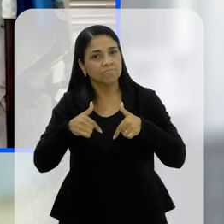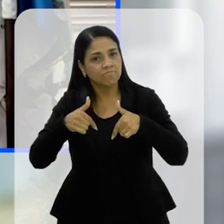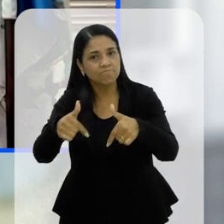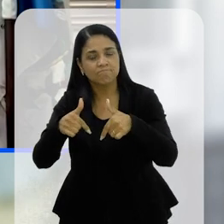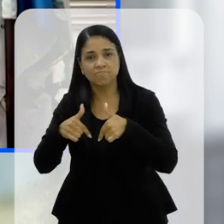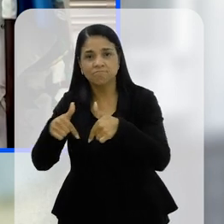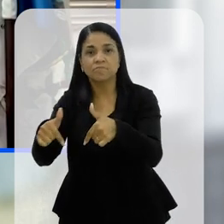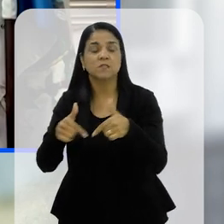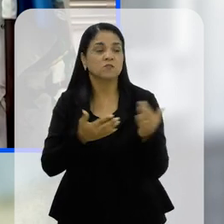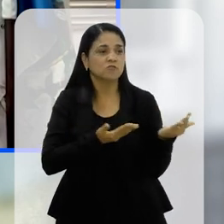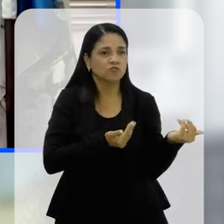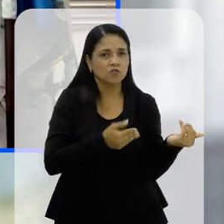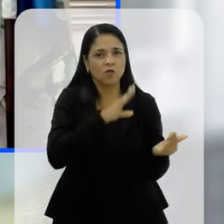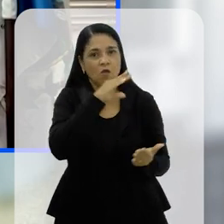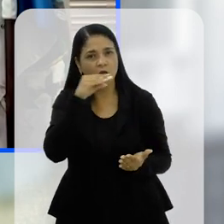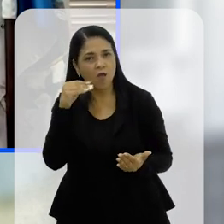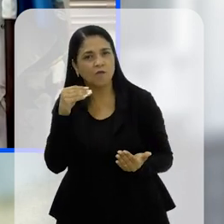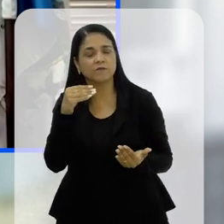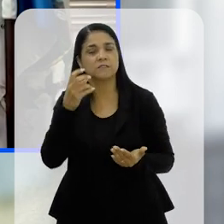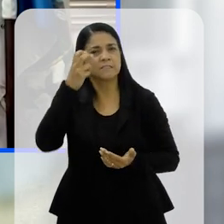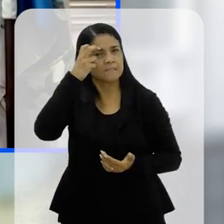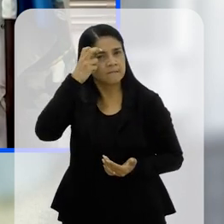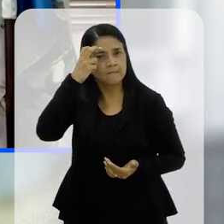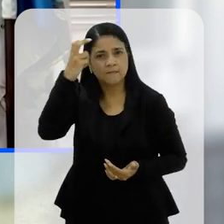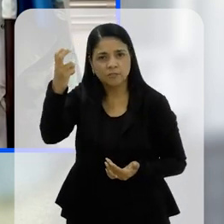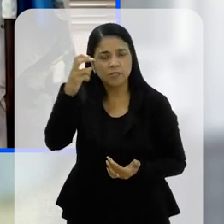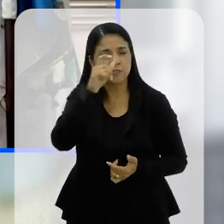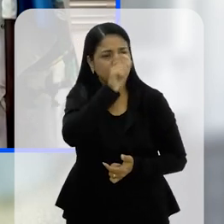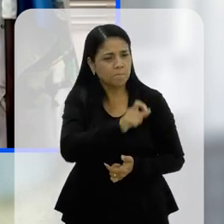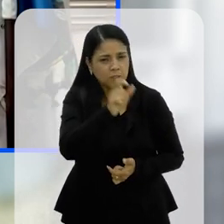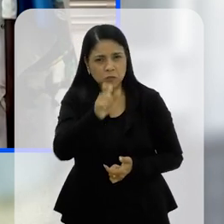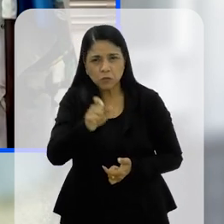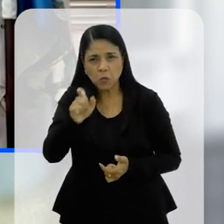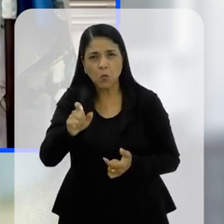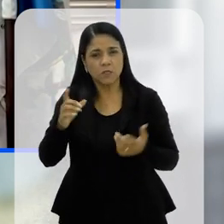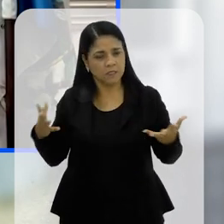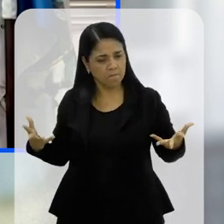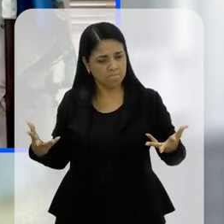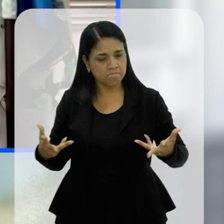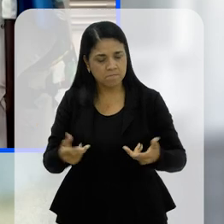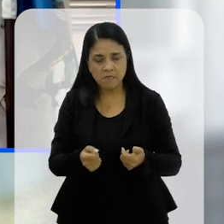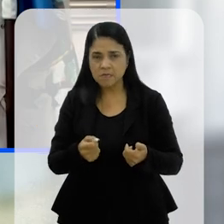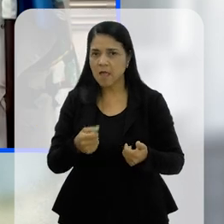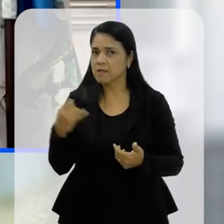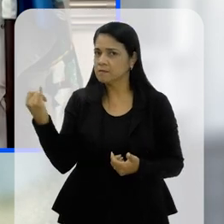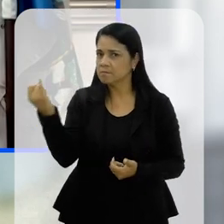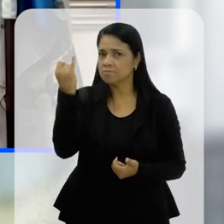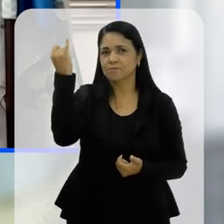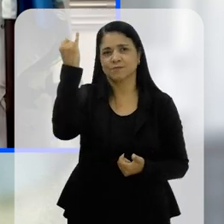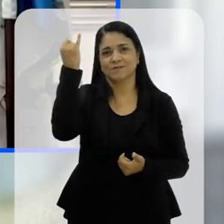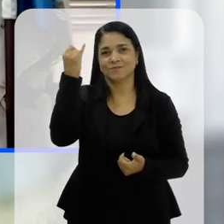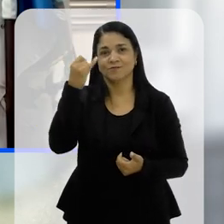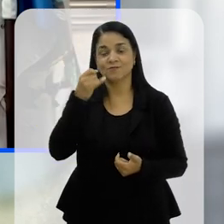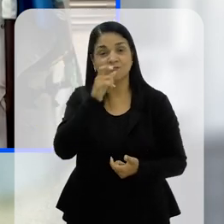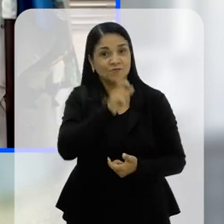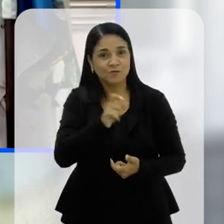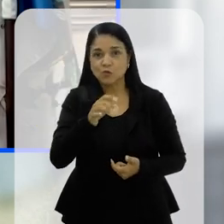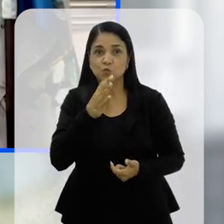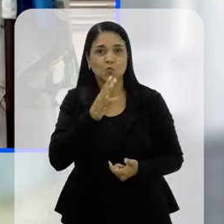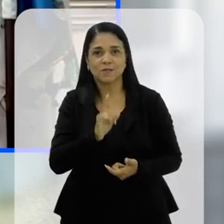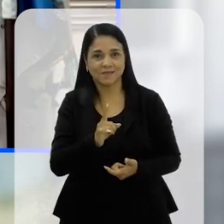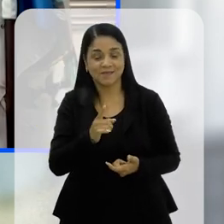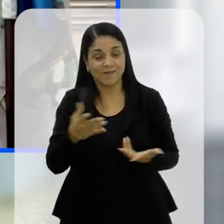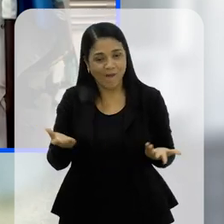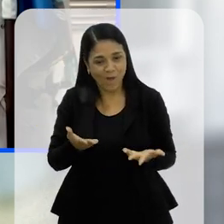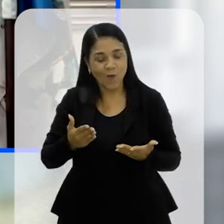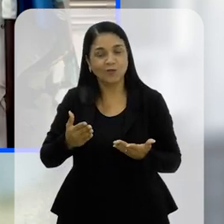e para servir esse jovem tão inteligente, pessoas que têm uma habilidade muito grande, que muitos